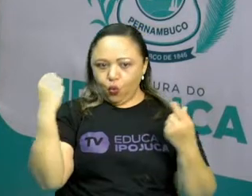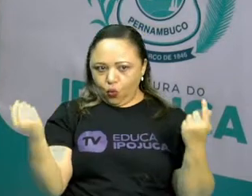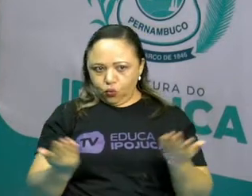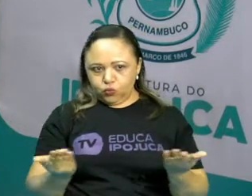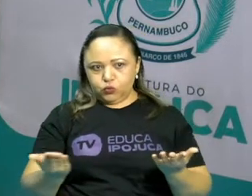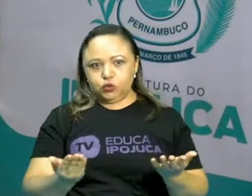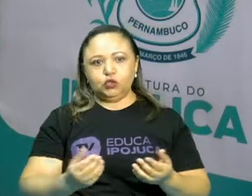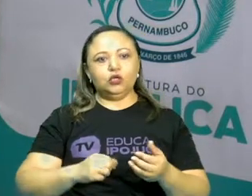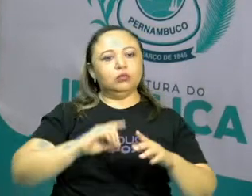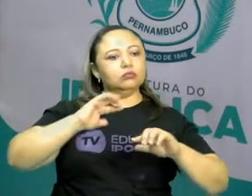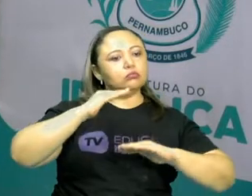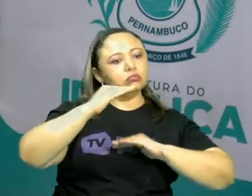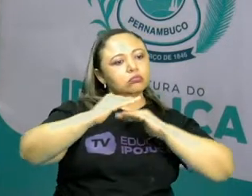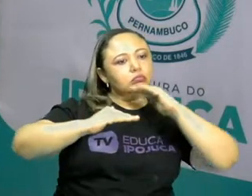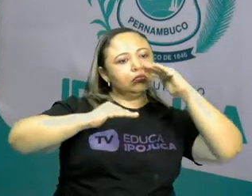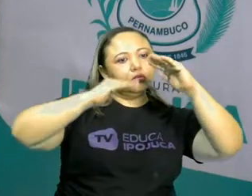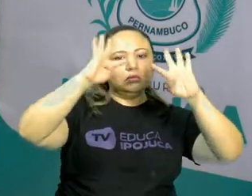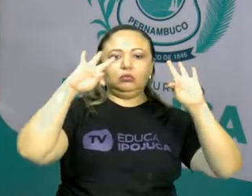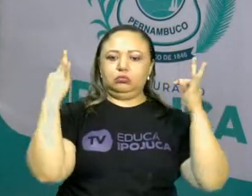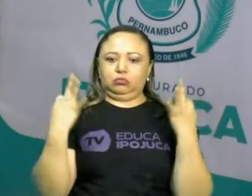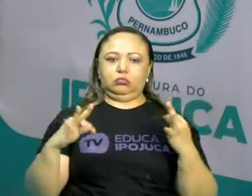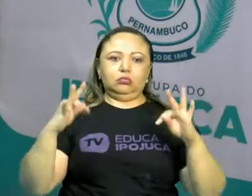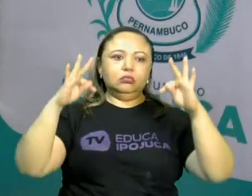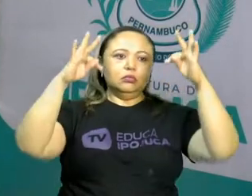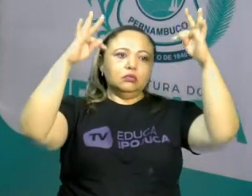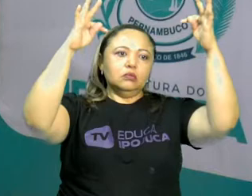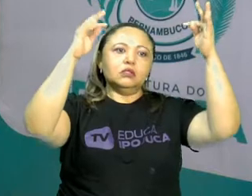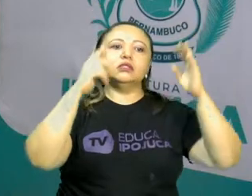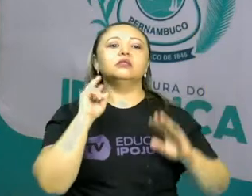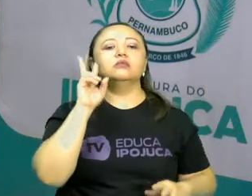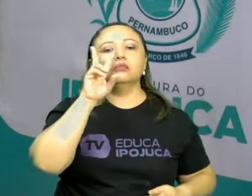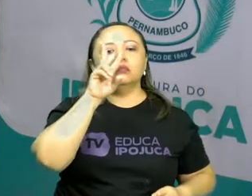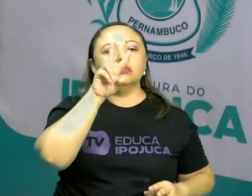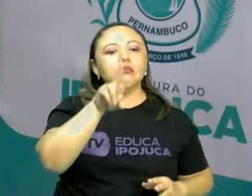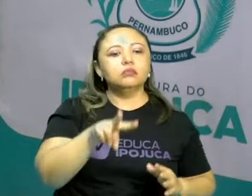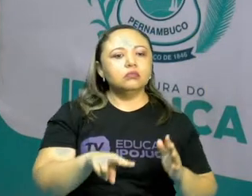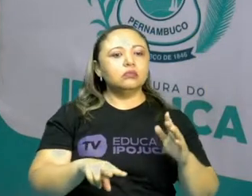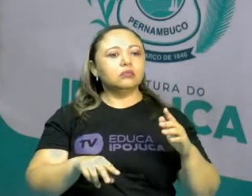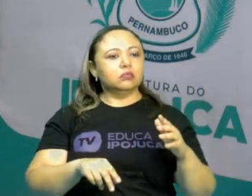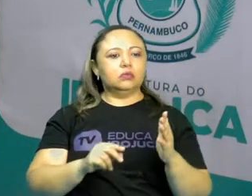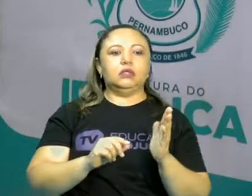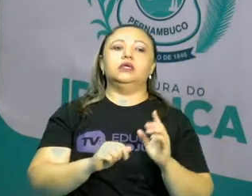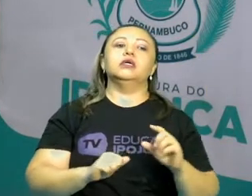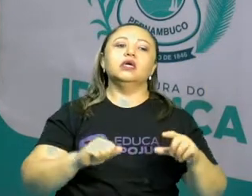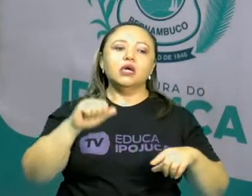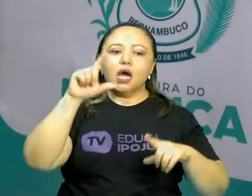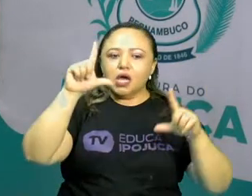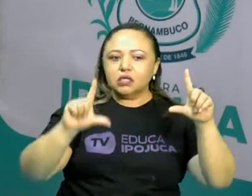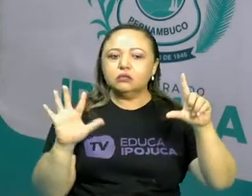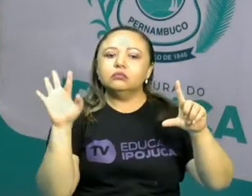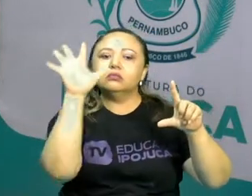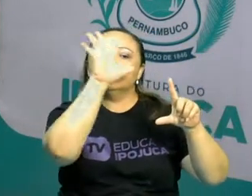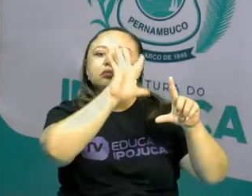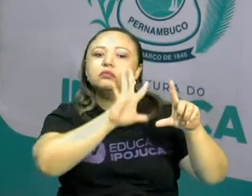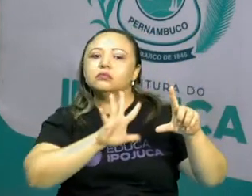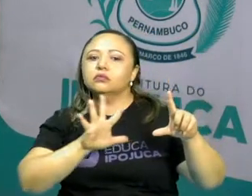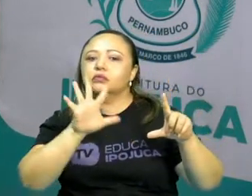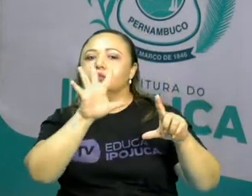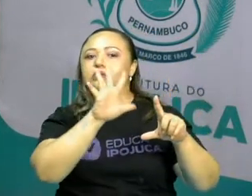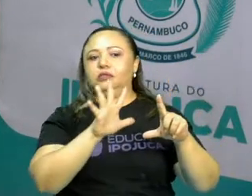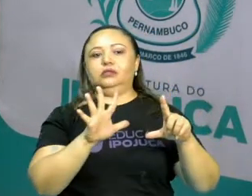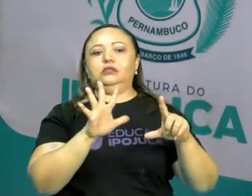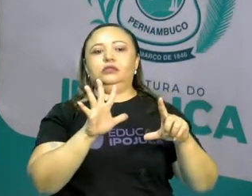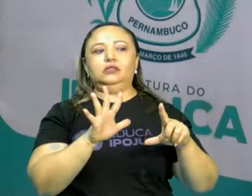avanço da tecnologia, vocês podem até assistir as charges animadas. As charges, elas ganham